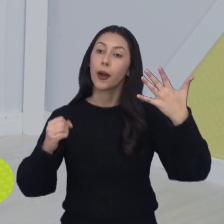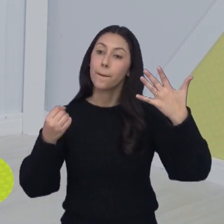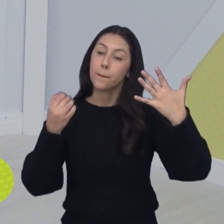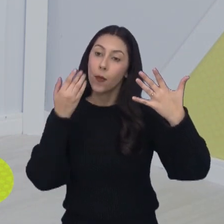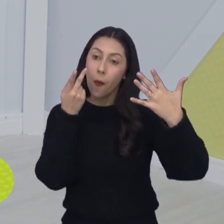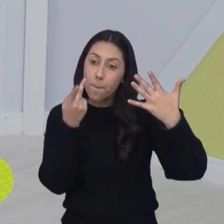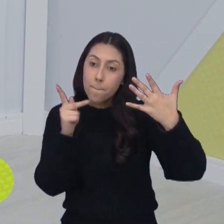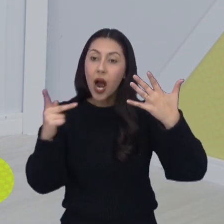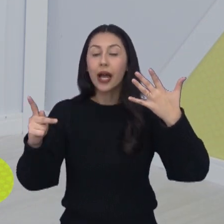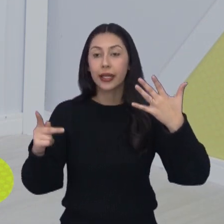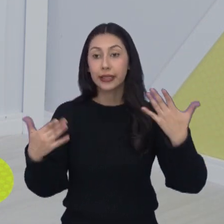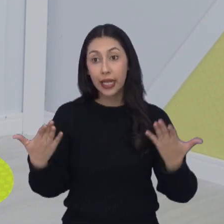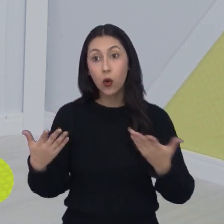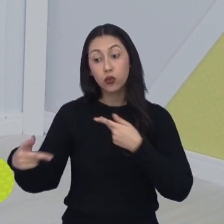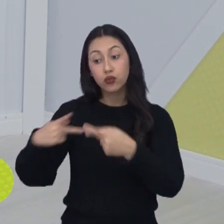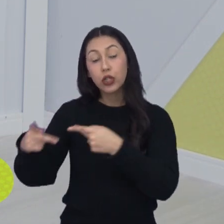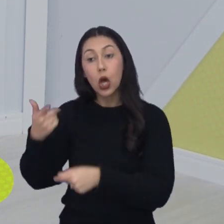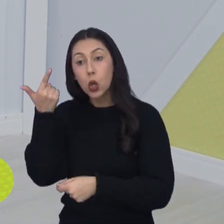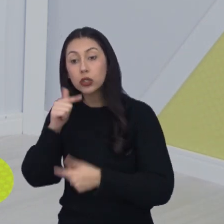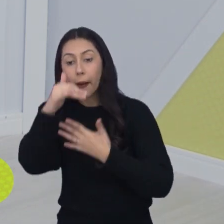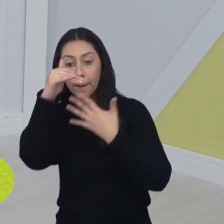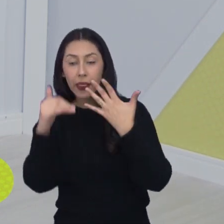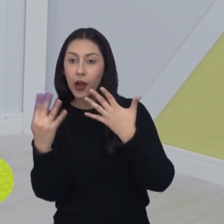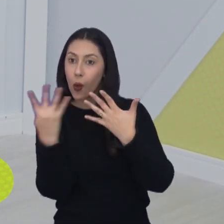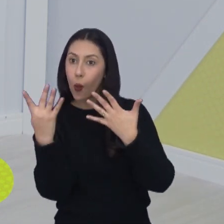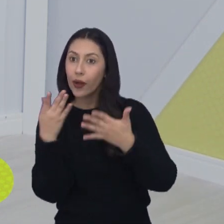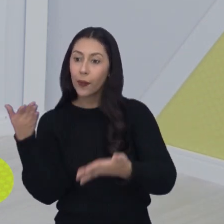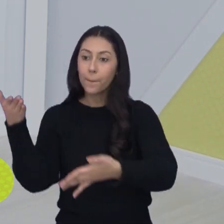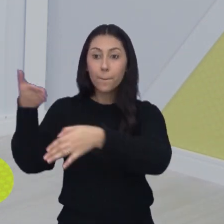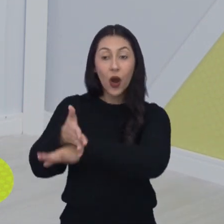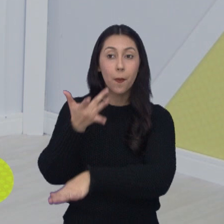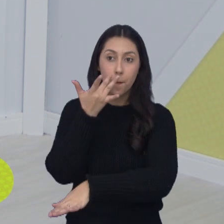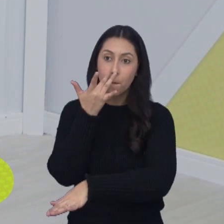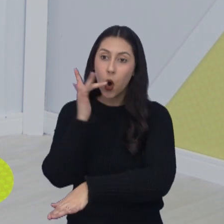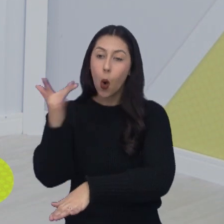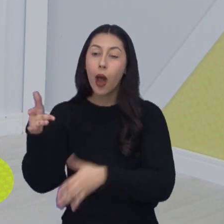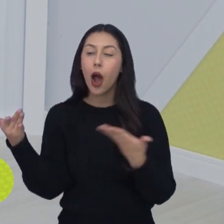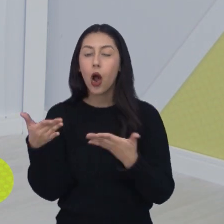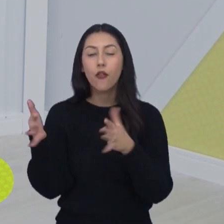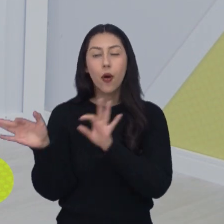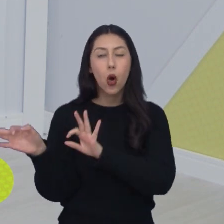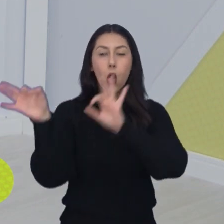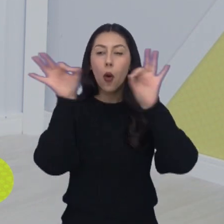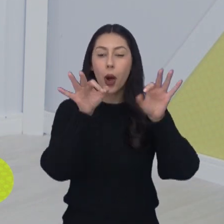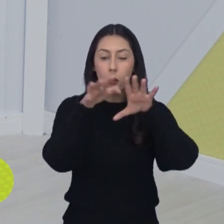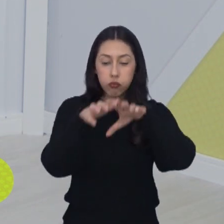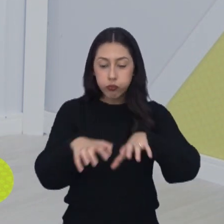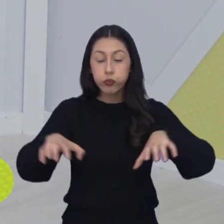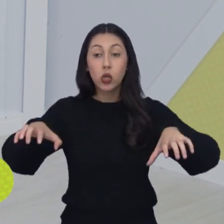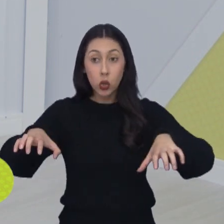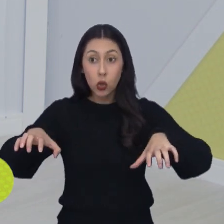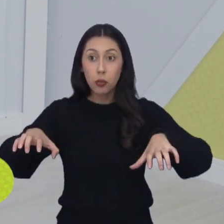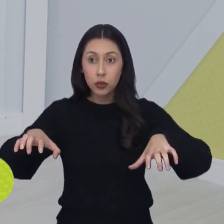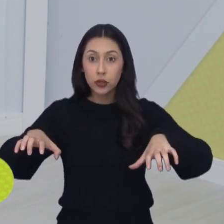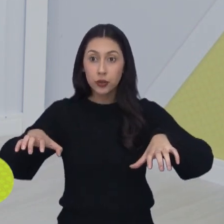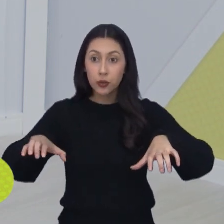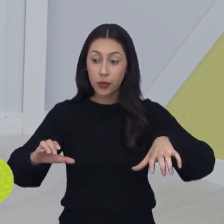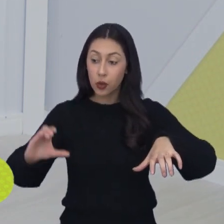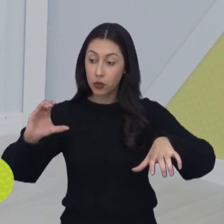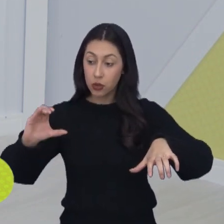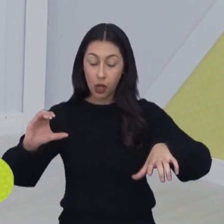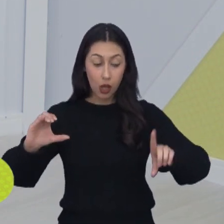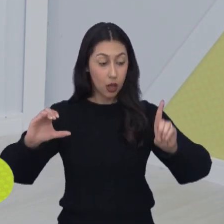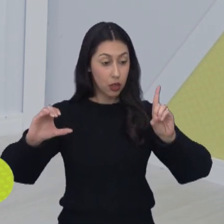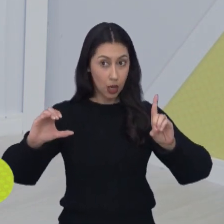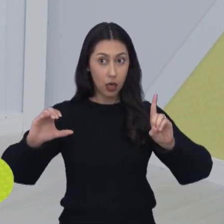B e avança para essa segunda fase na disputa da série ouro Vamos ver então como é que ficaram divididos os novos grupos, que são o C